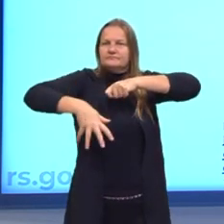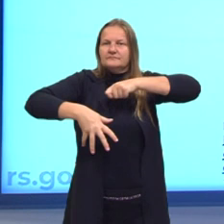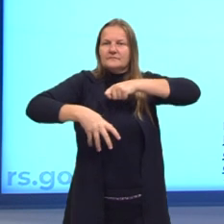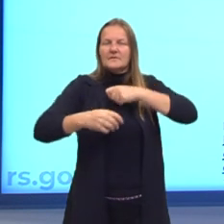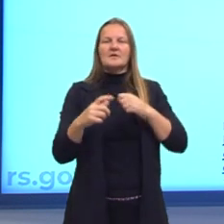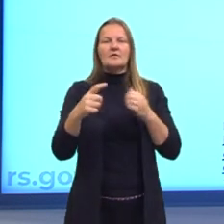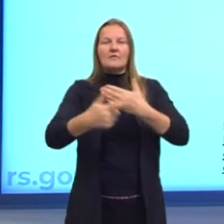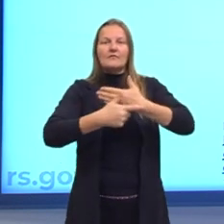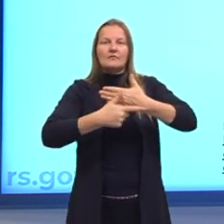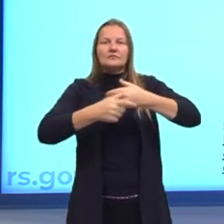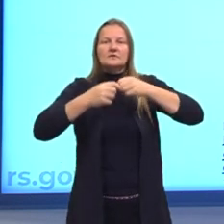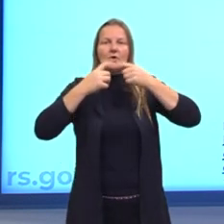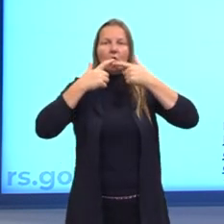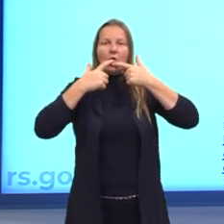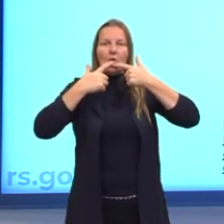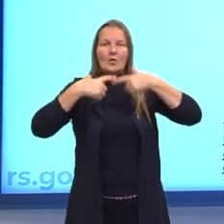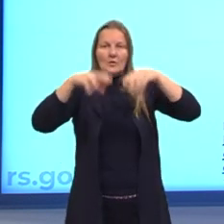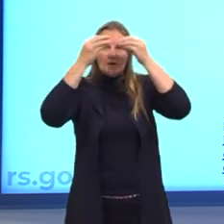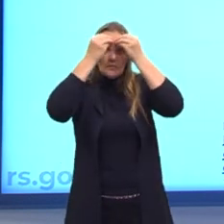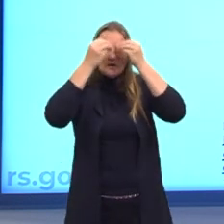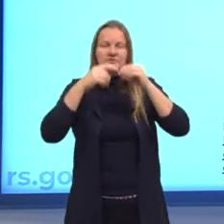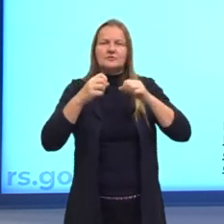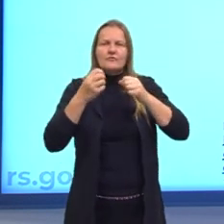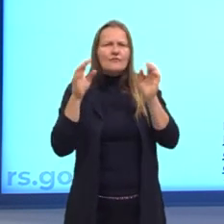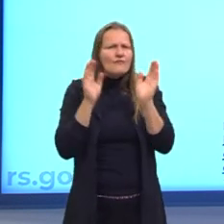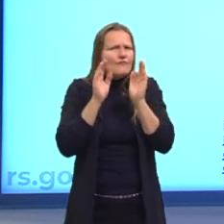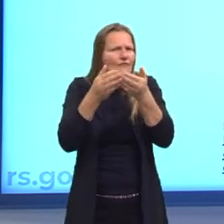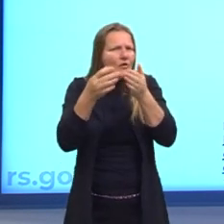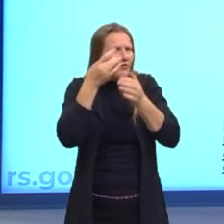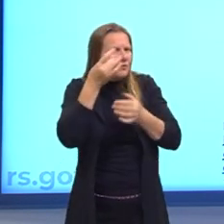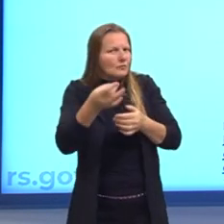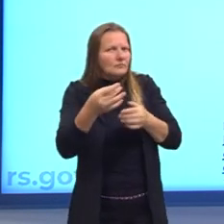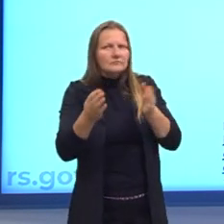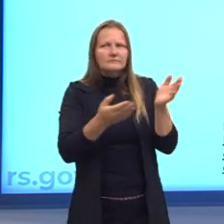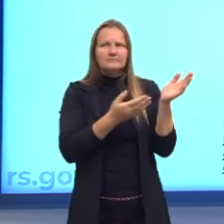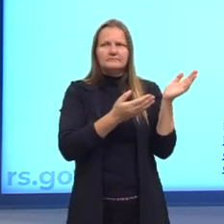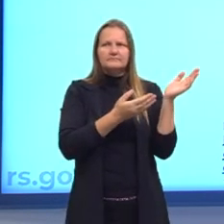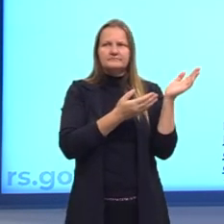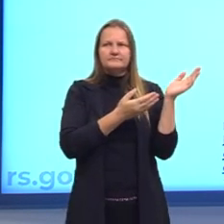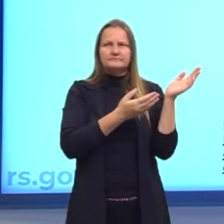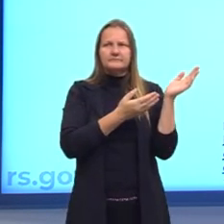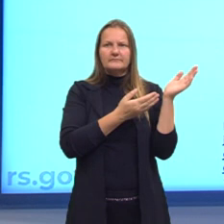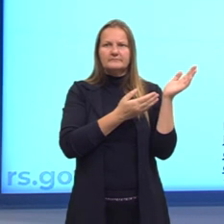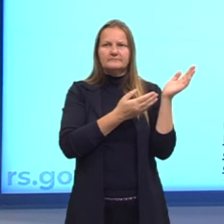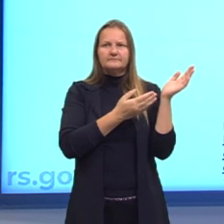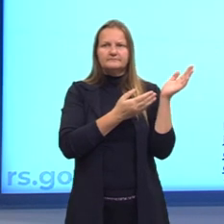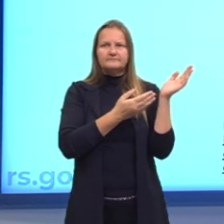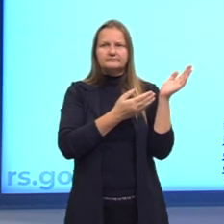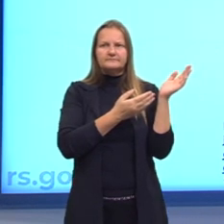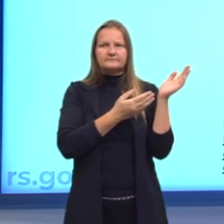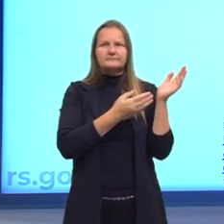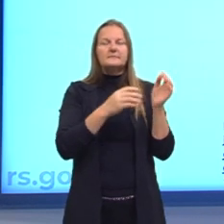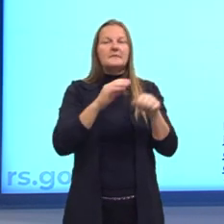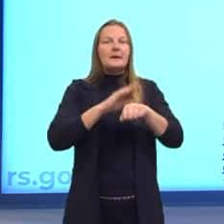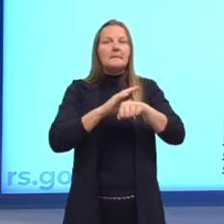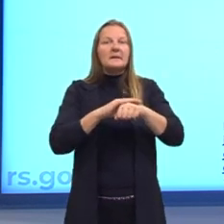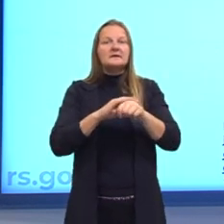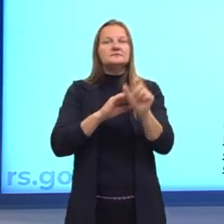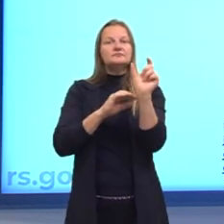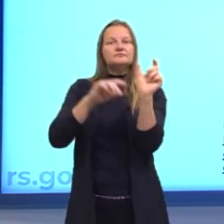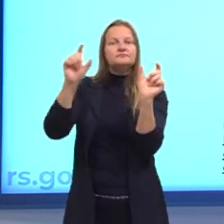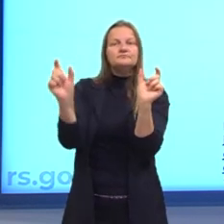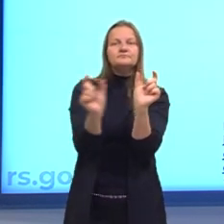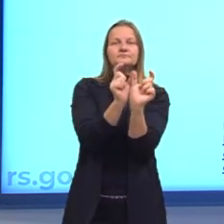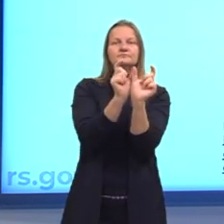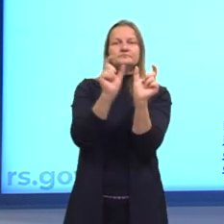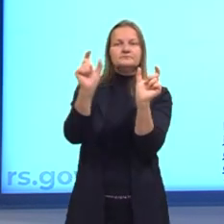linguagem, mas é só para vocês focarem nessa daqui, ó. Não precisa se preocupar com as outras, porque na conativa a gente